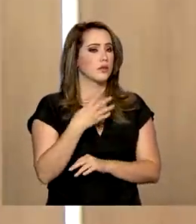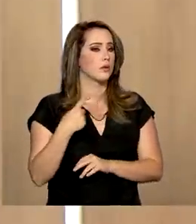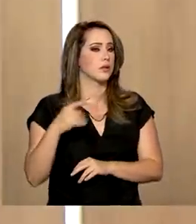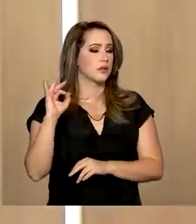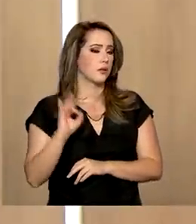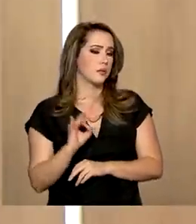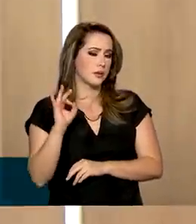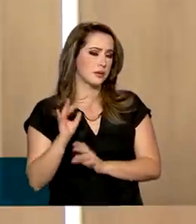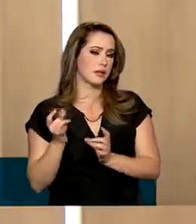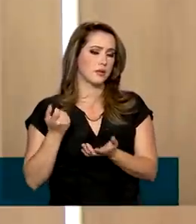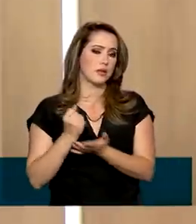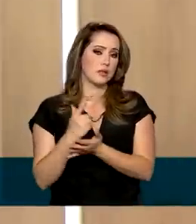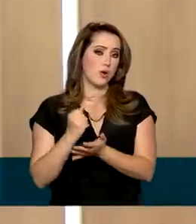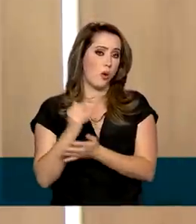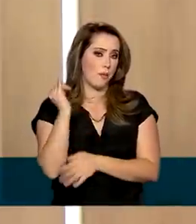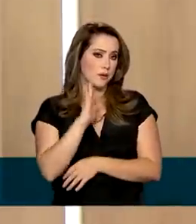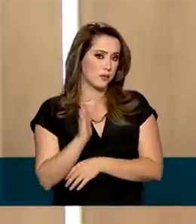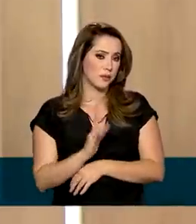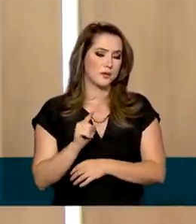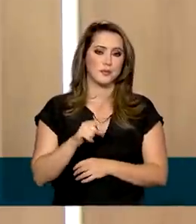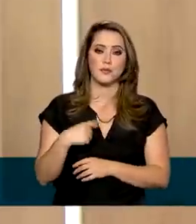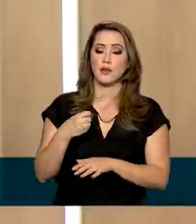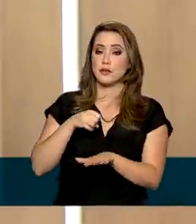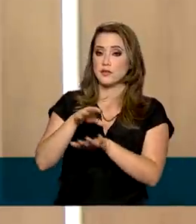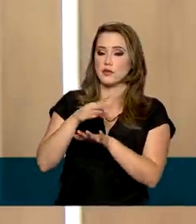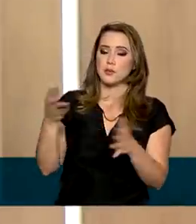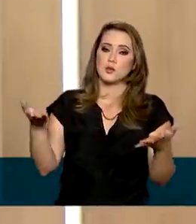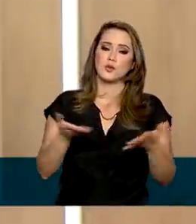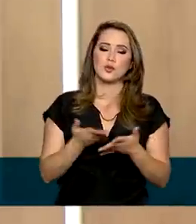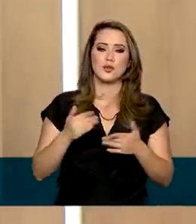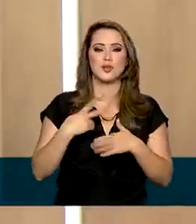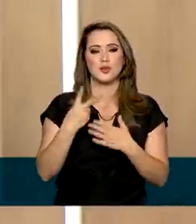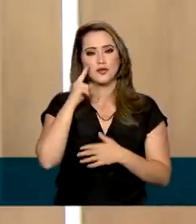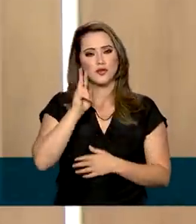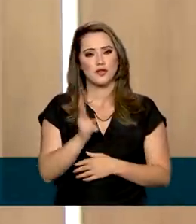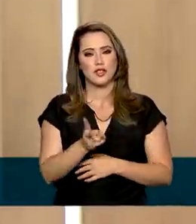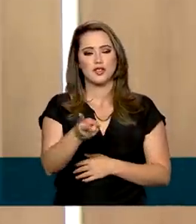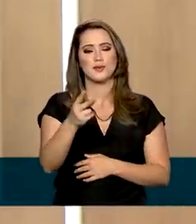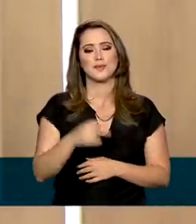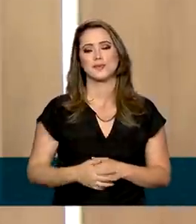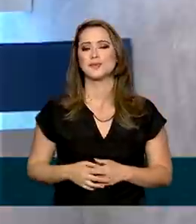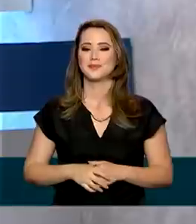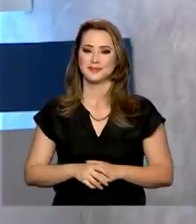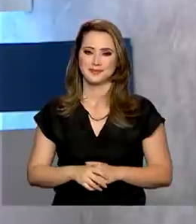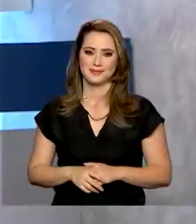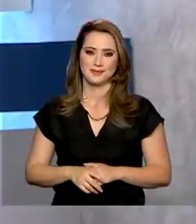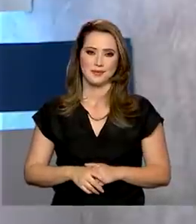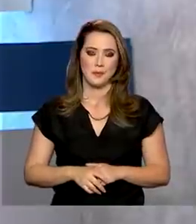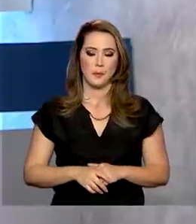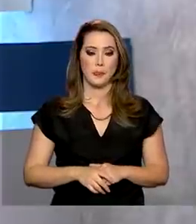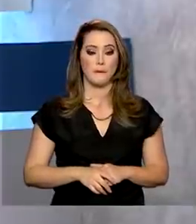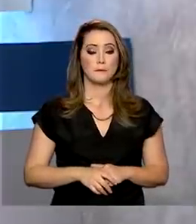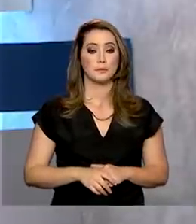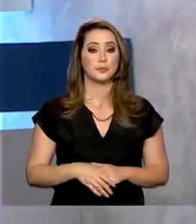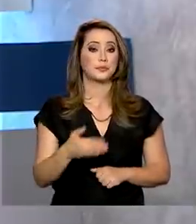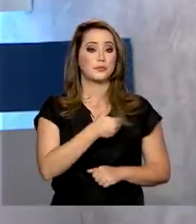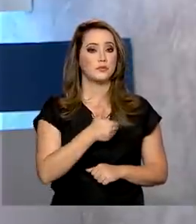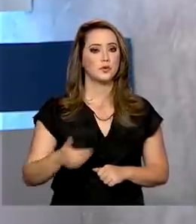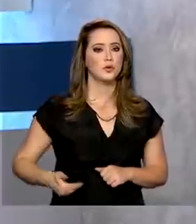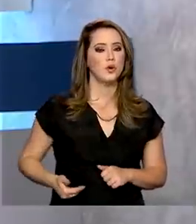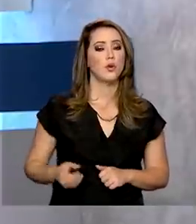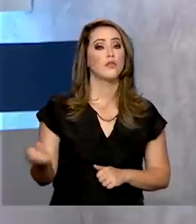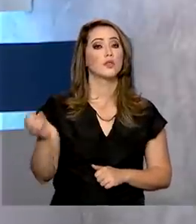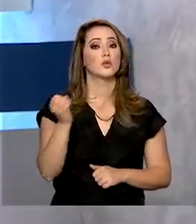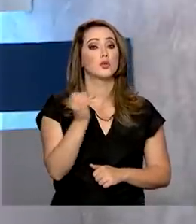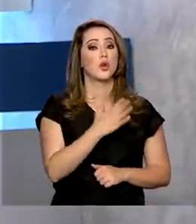das exportações brasileiras. Essa informação que nós tínhamos para você hoje, continue conosco, que tenha um ótimo dia. O governo atualizou